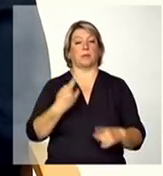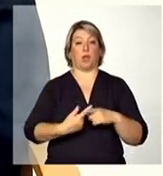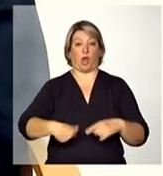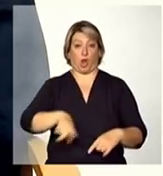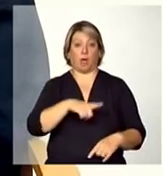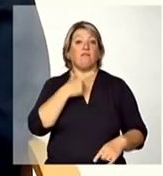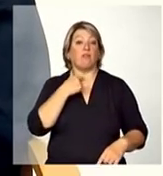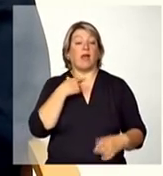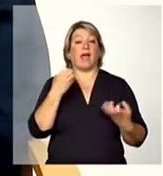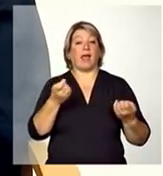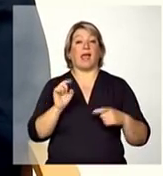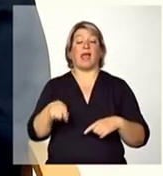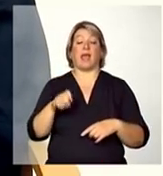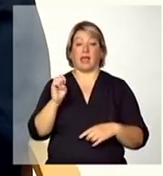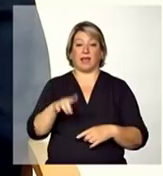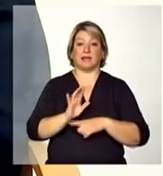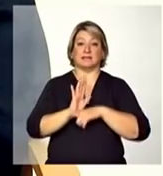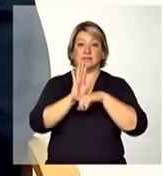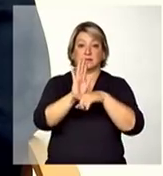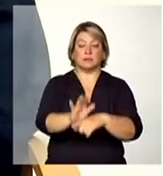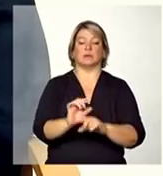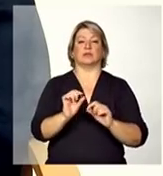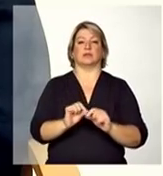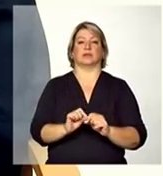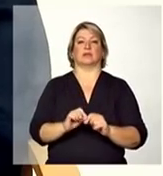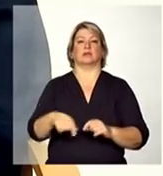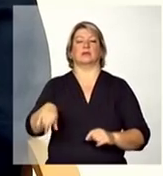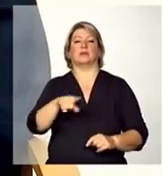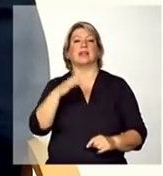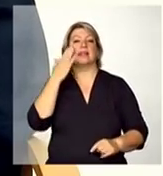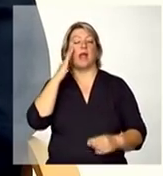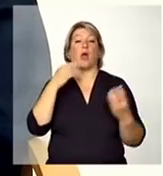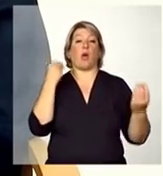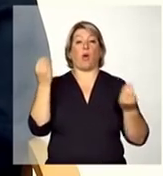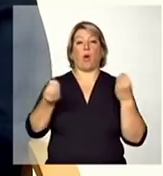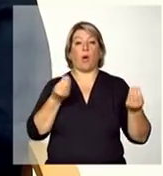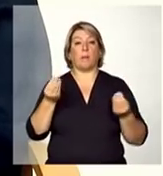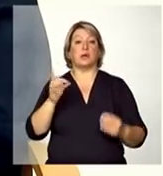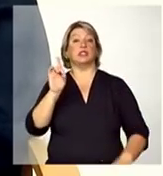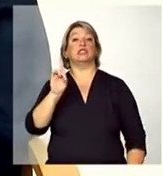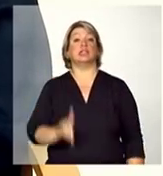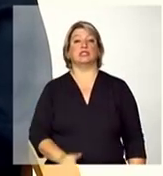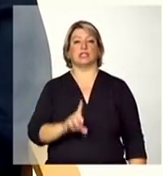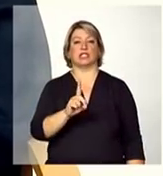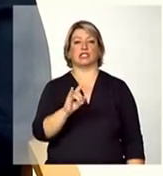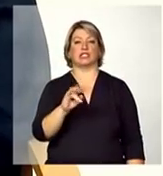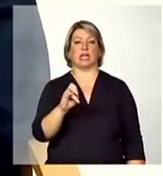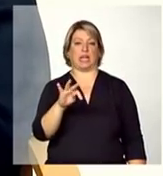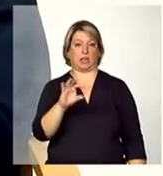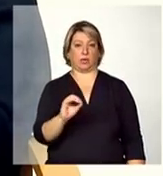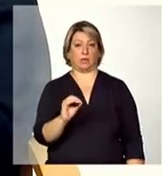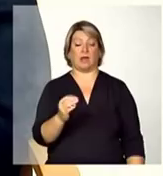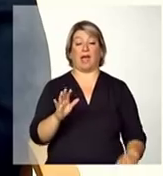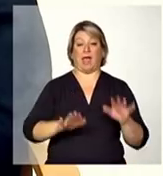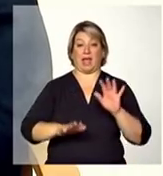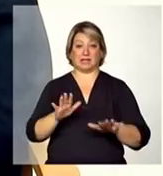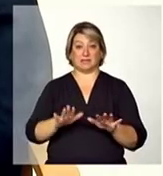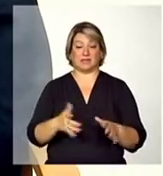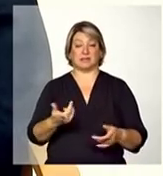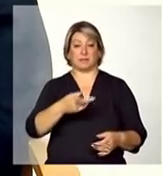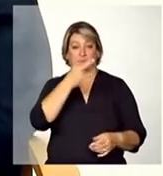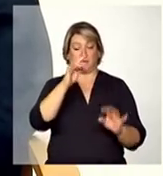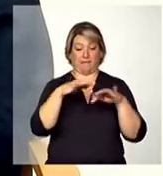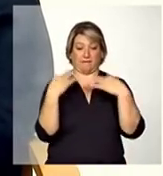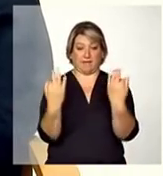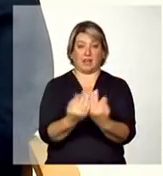exatamente superar situações de violação de direitos. Muitas vezes a família não sabe como cuidar, não tem a orientação